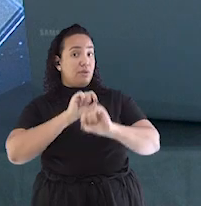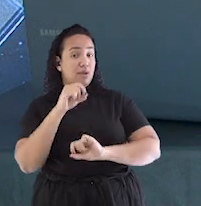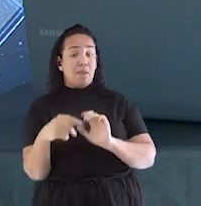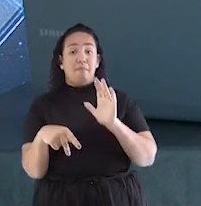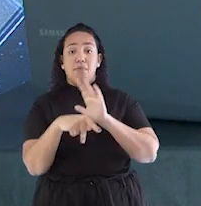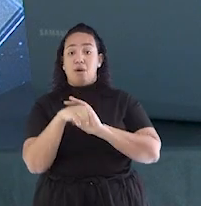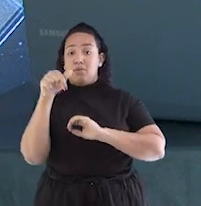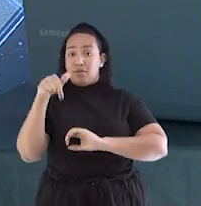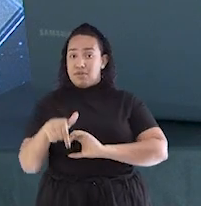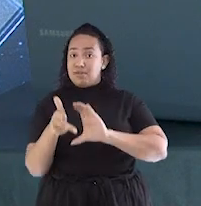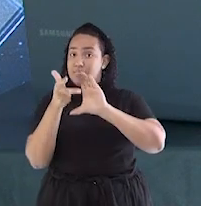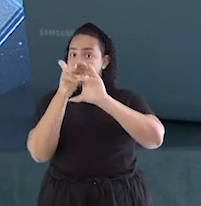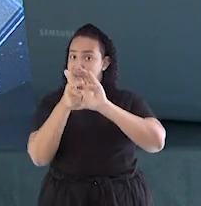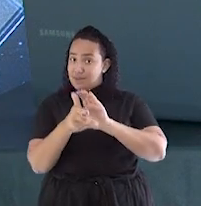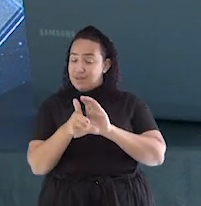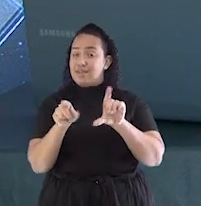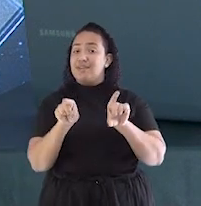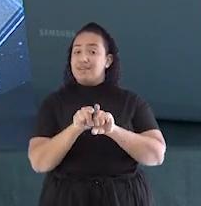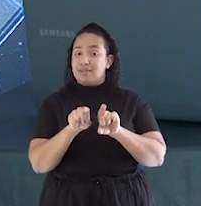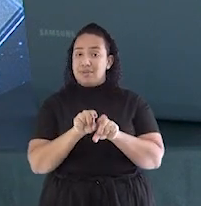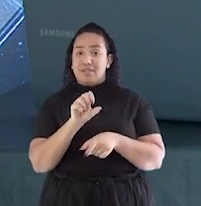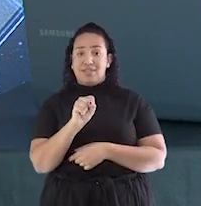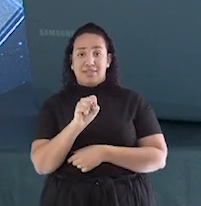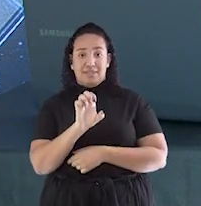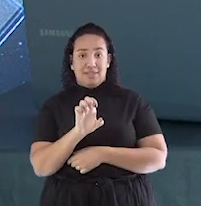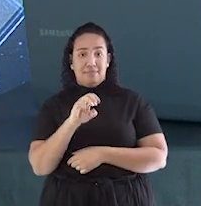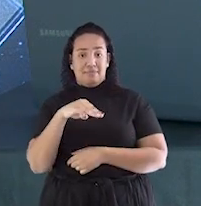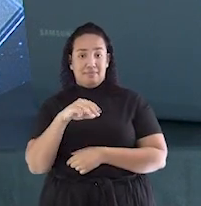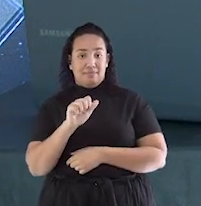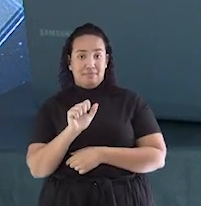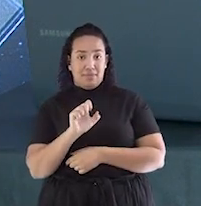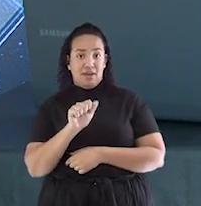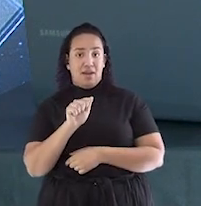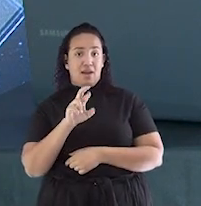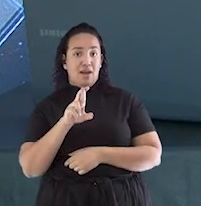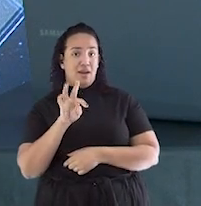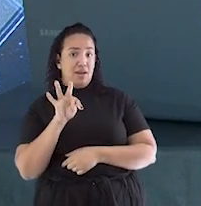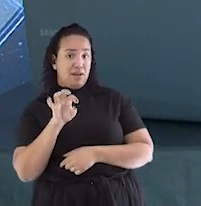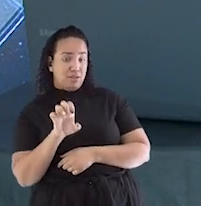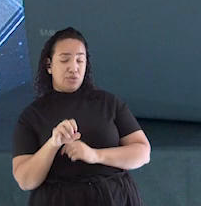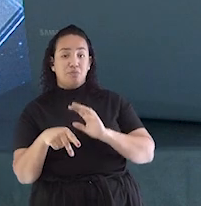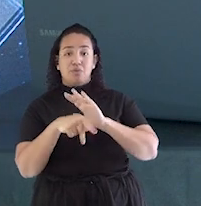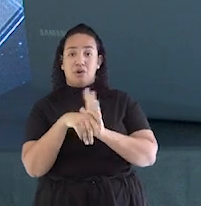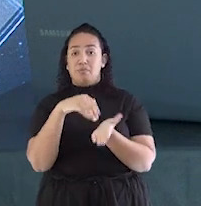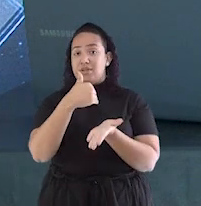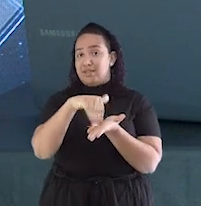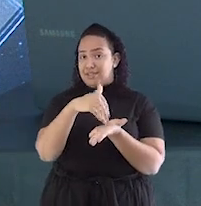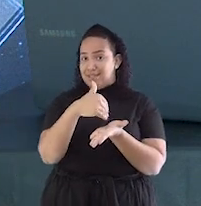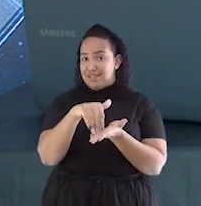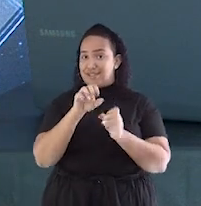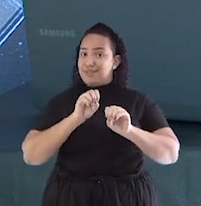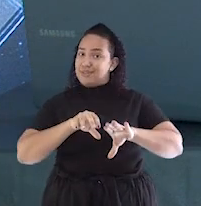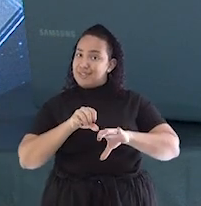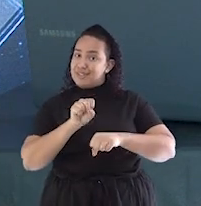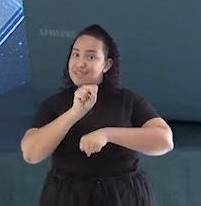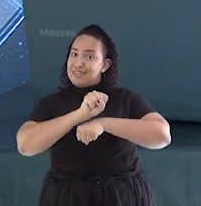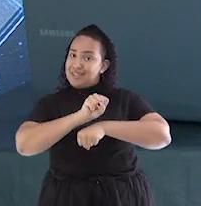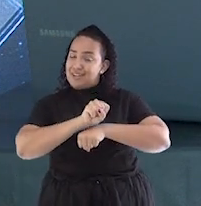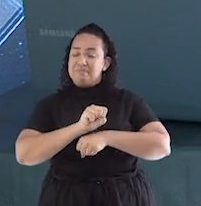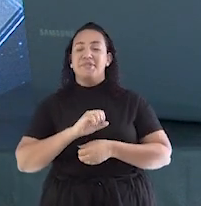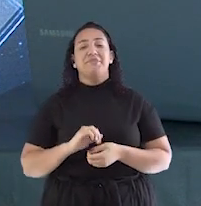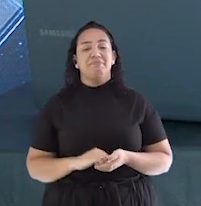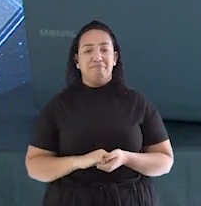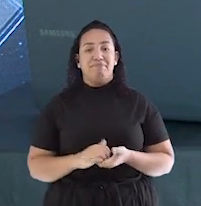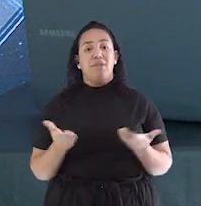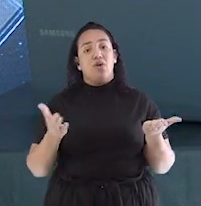daqui do Centro de Mídias E do programa SEMEARTE Por meio da Secretaria Municipal de Educação, a SEME As inscrições desse ano